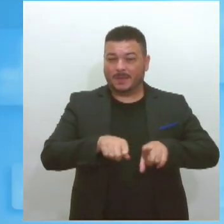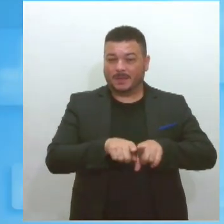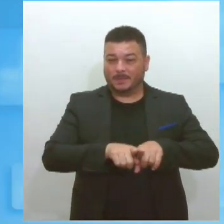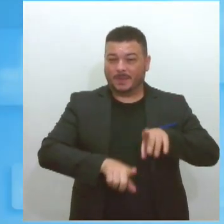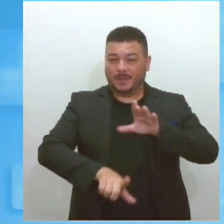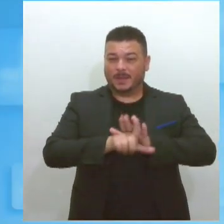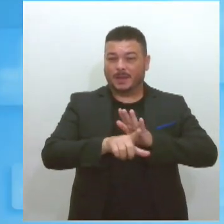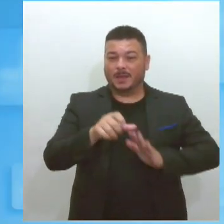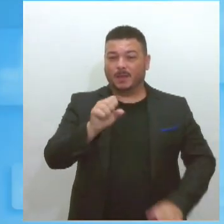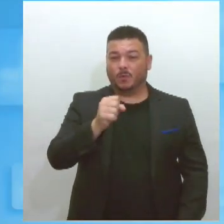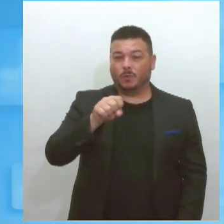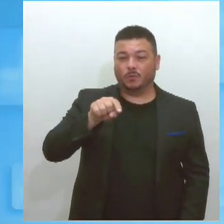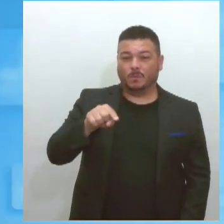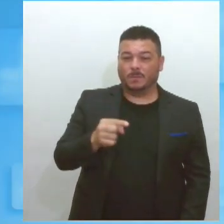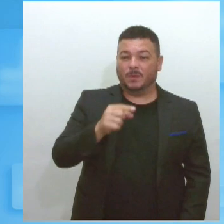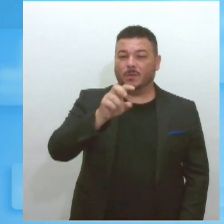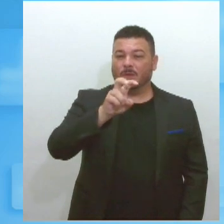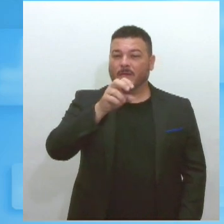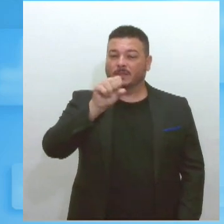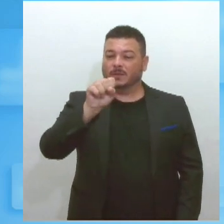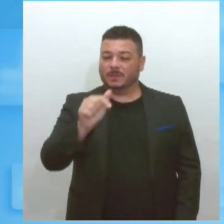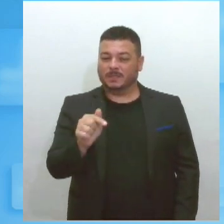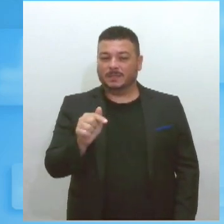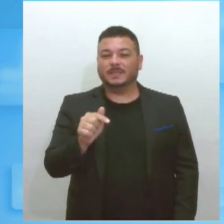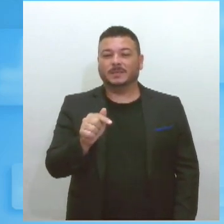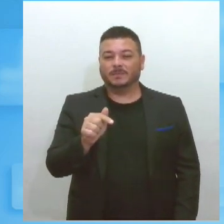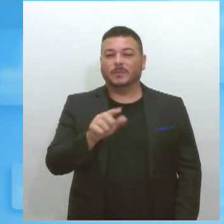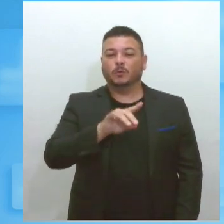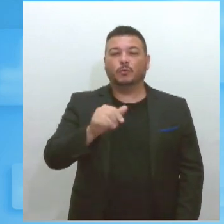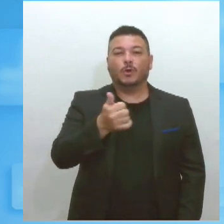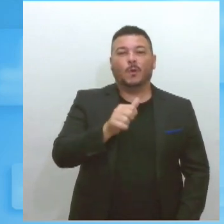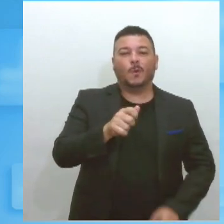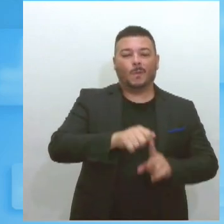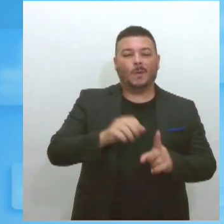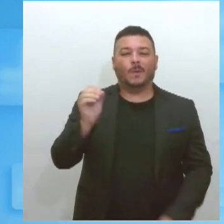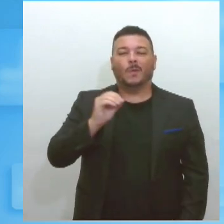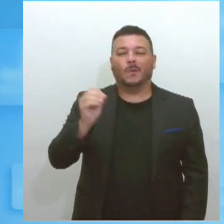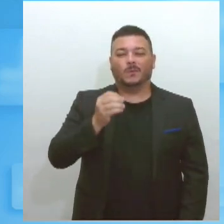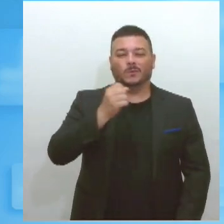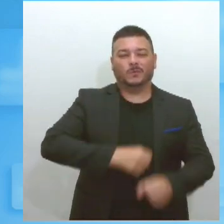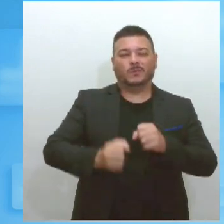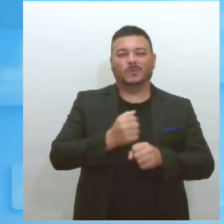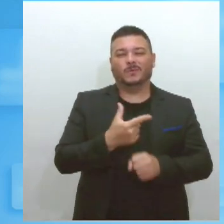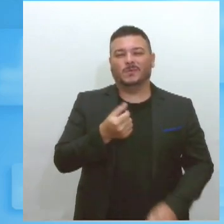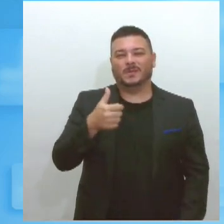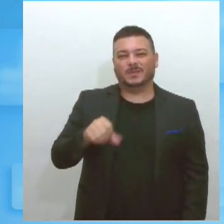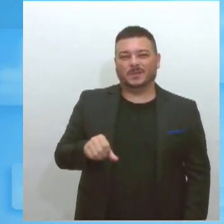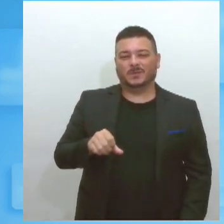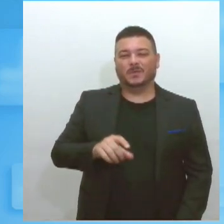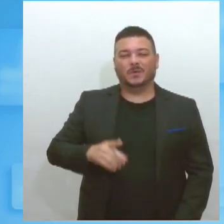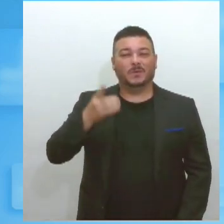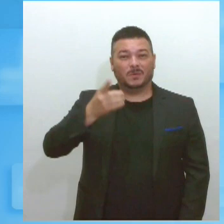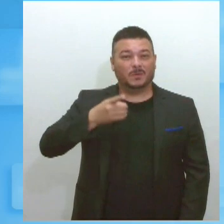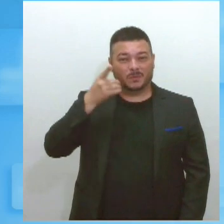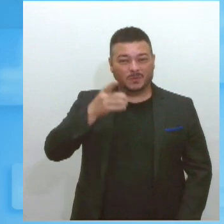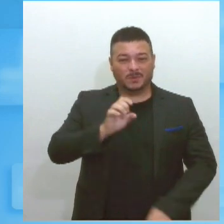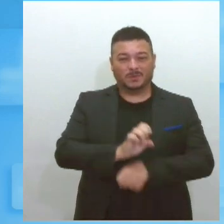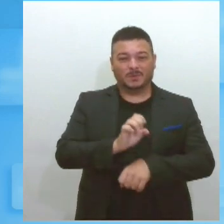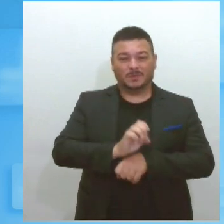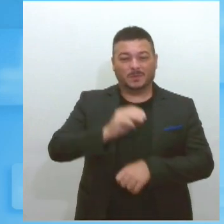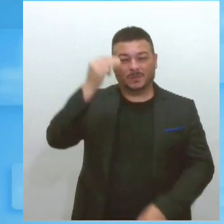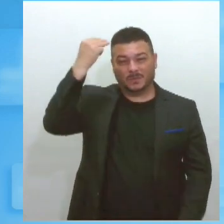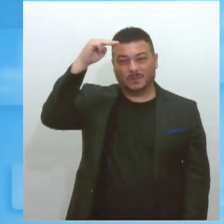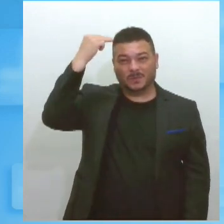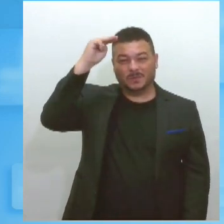.587 datada em 11 de outubro de 2019 de autoria do deputado estadual Garibaldi Mendonça o